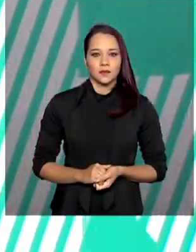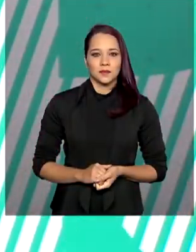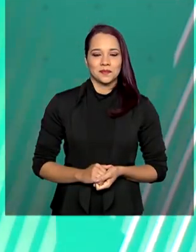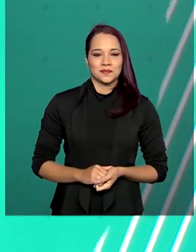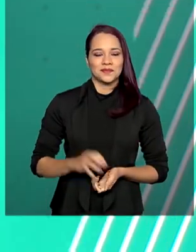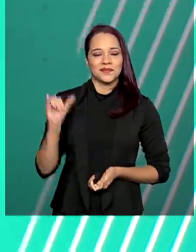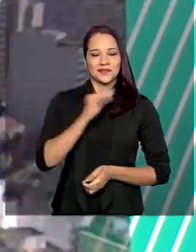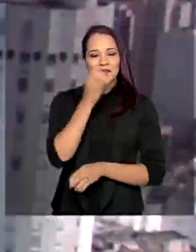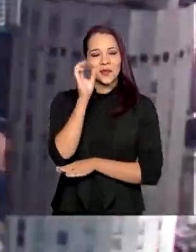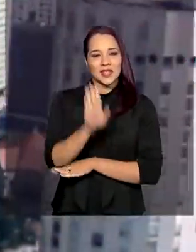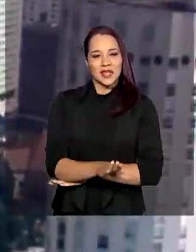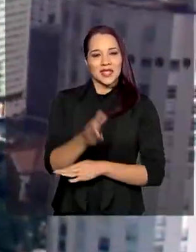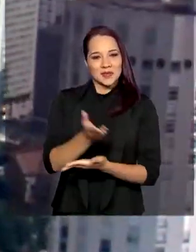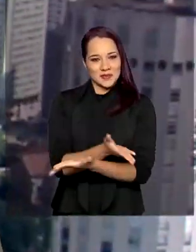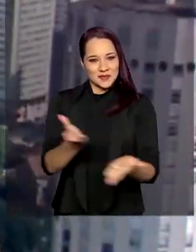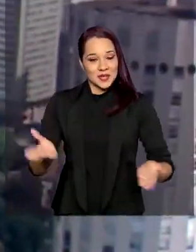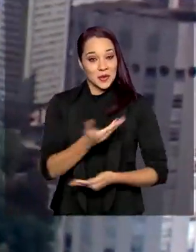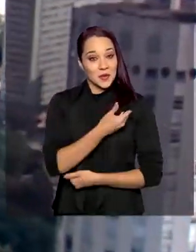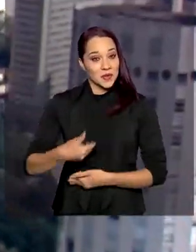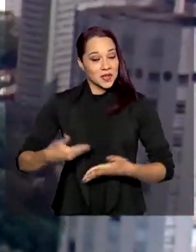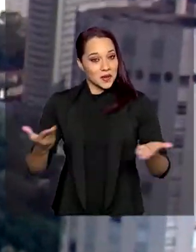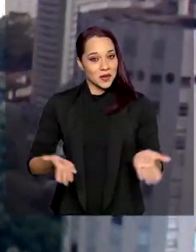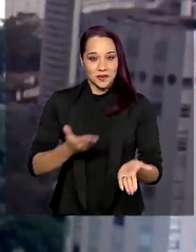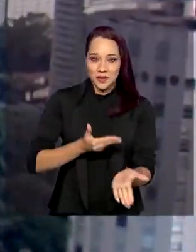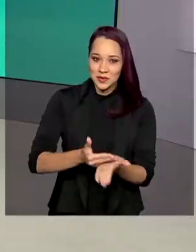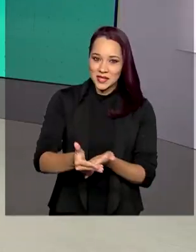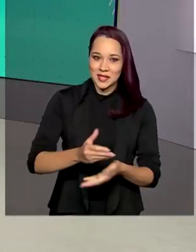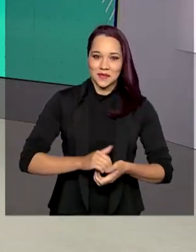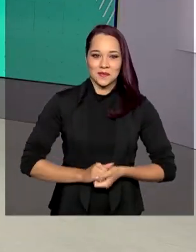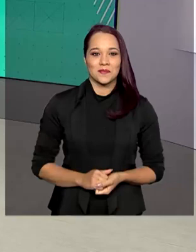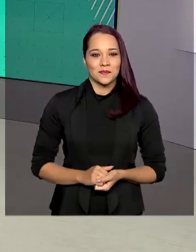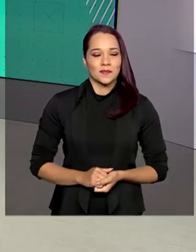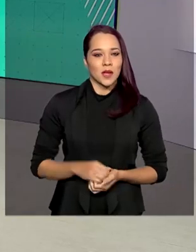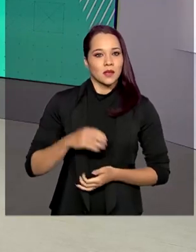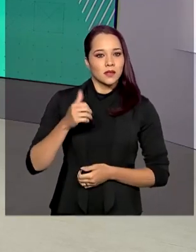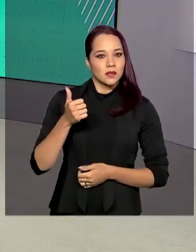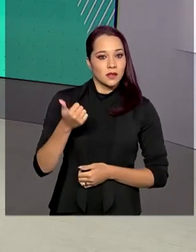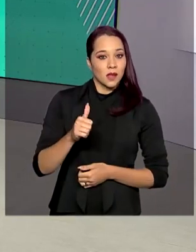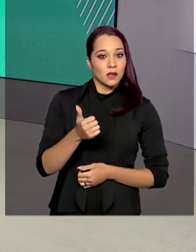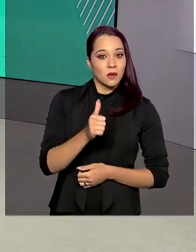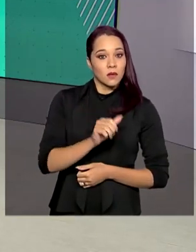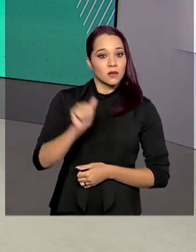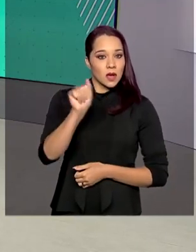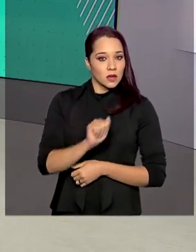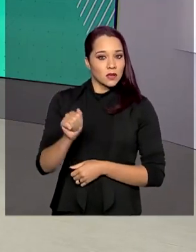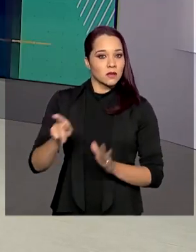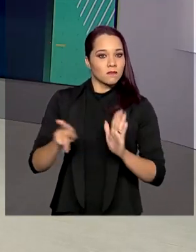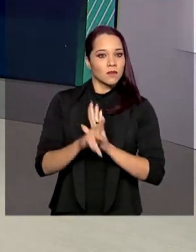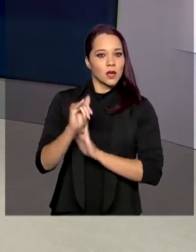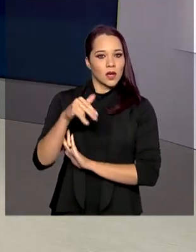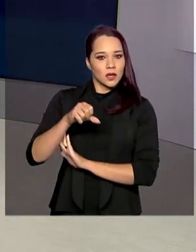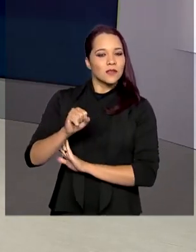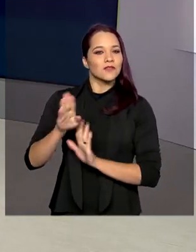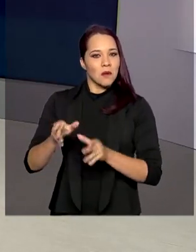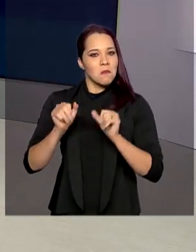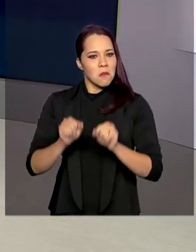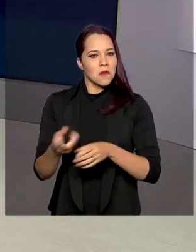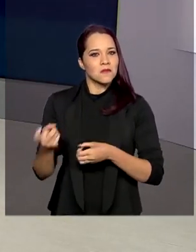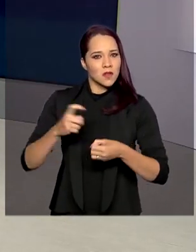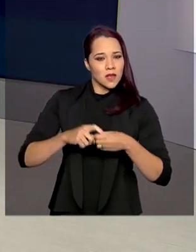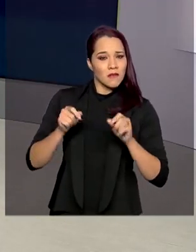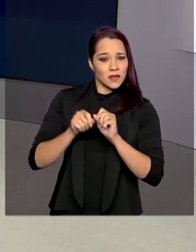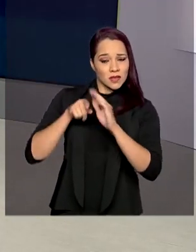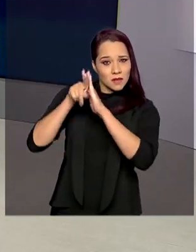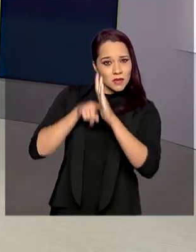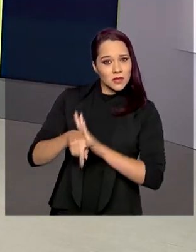Olá, boa tarde para você. O governo agora está no ar. 111 agências do INSS já podem retomar a perícia